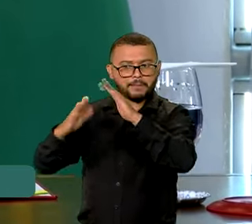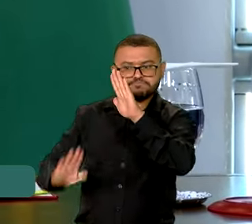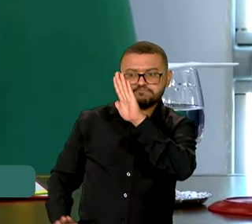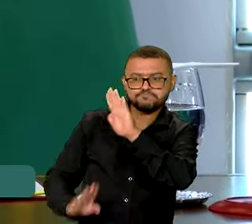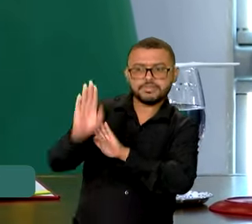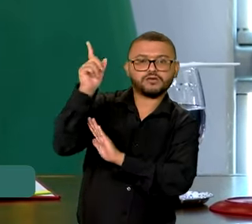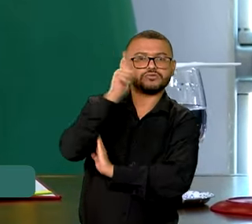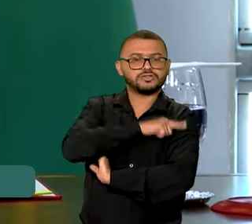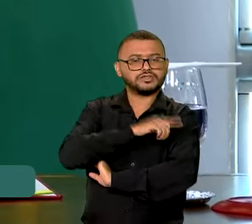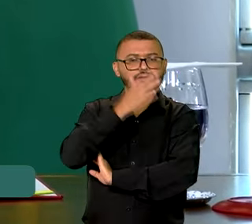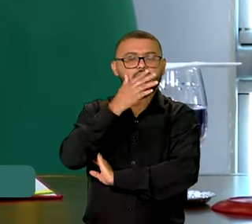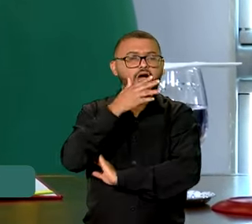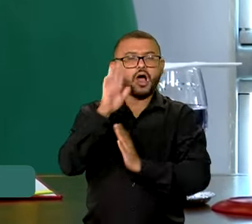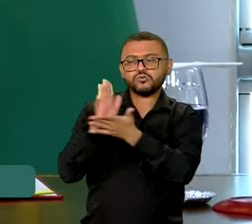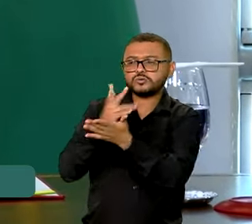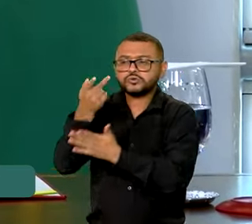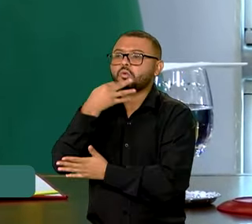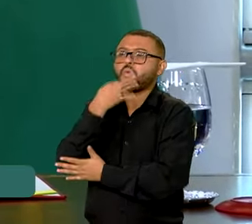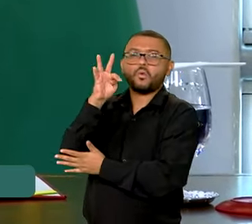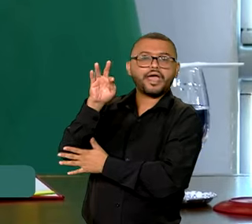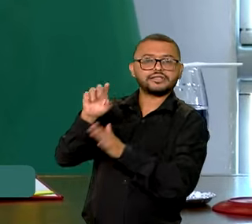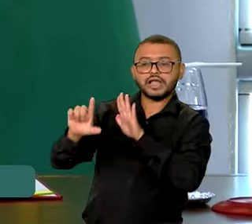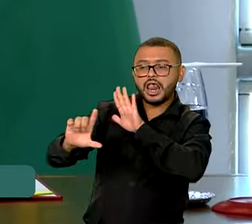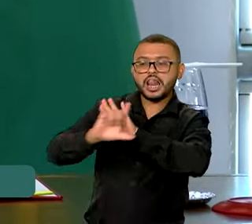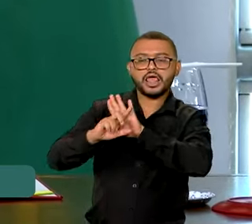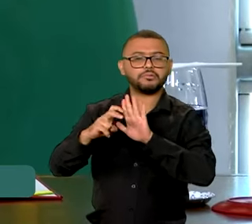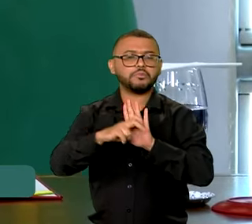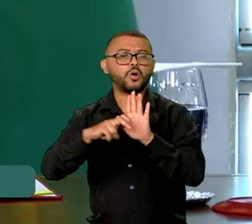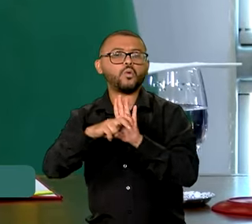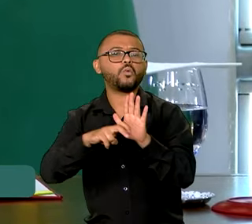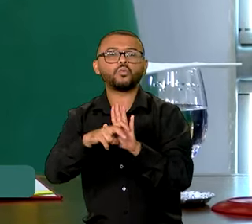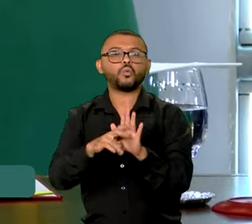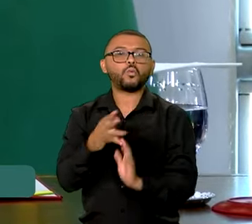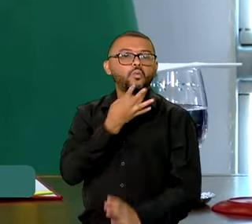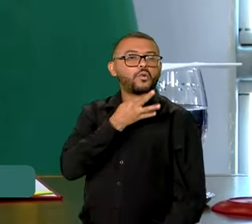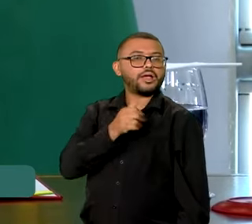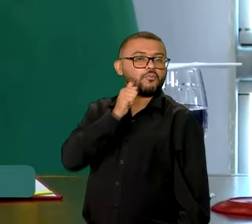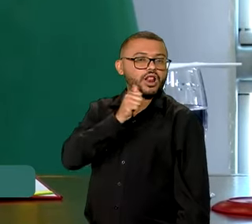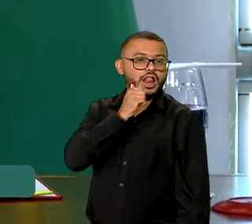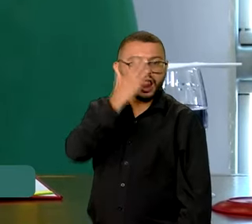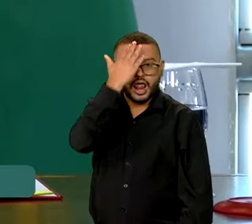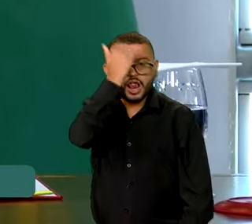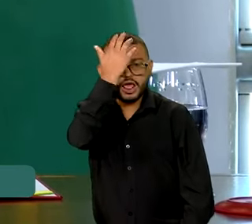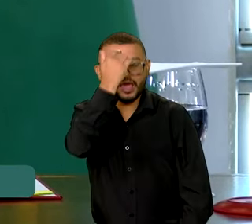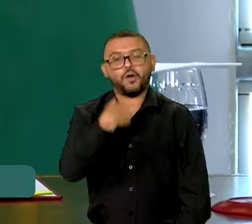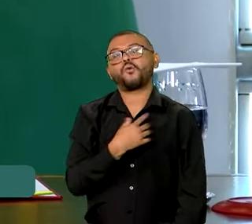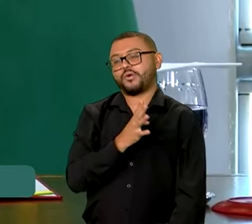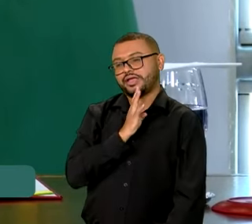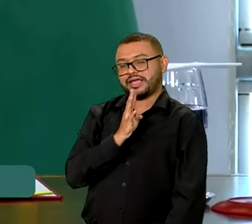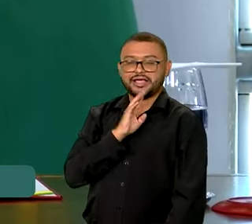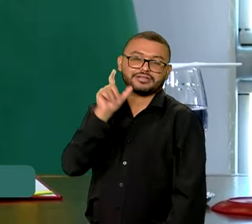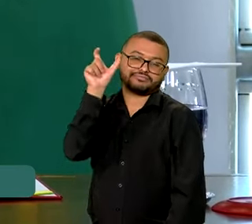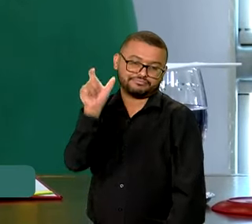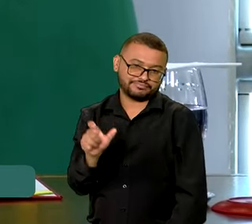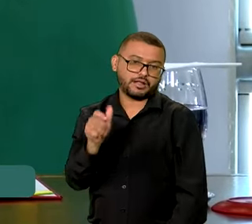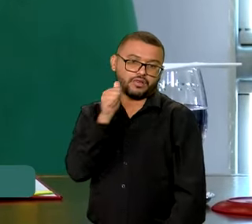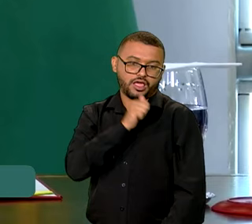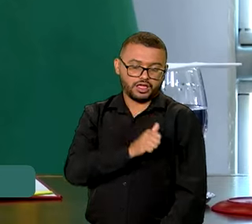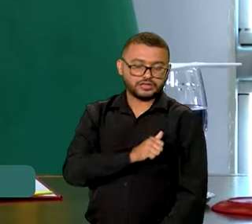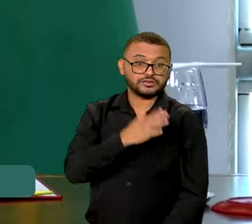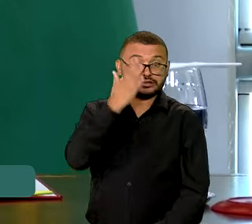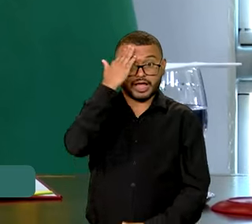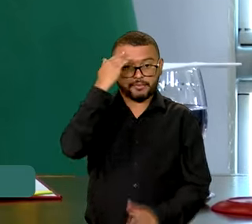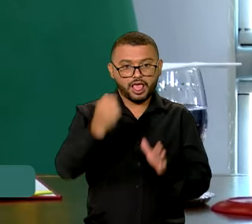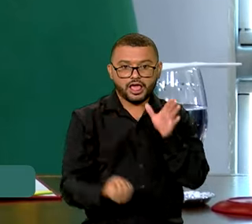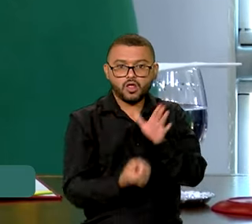gente não sabe o que é a Lei Maria da Penha. Muita gente não conheceu a Maria da Penha, como eu conheço. Muita gente não